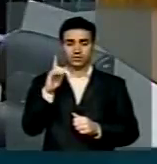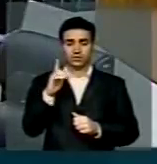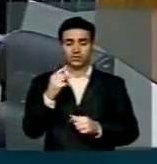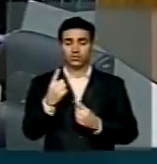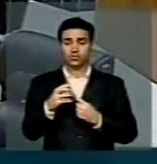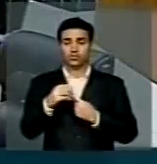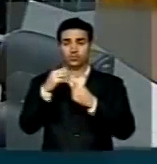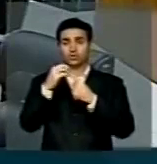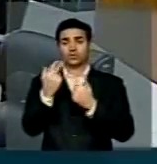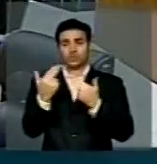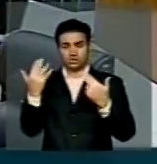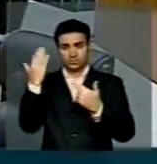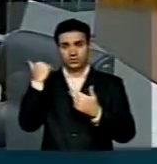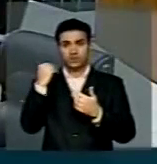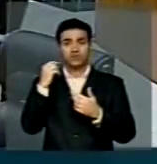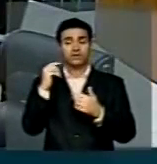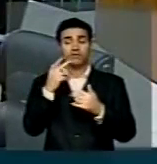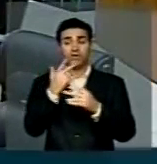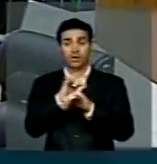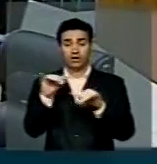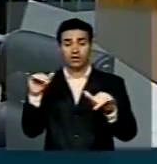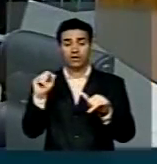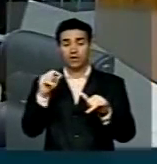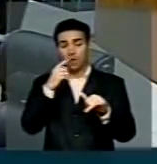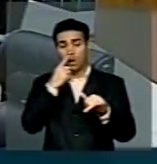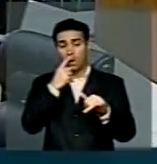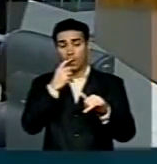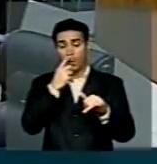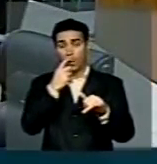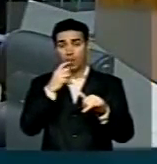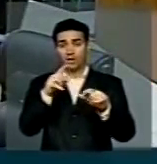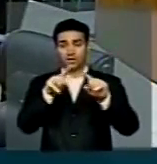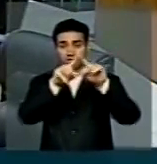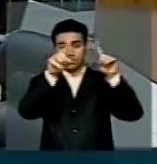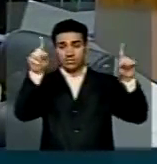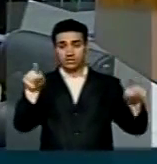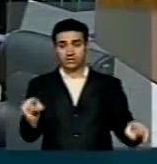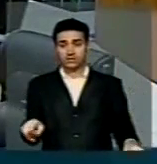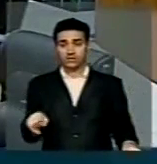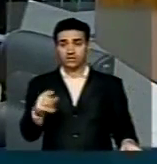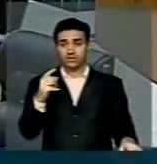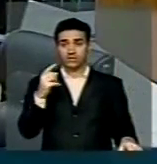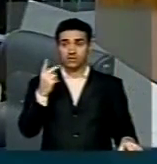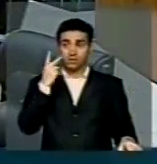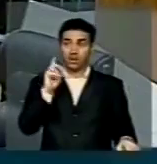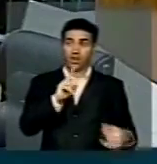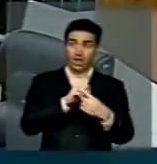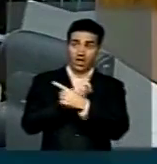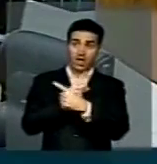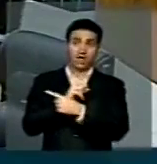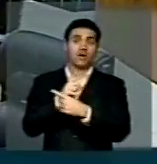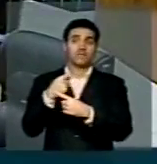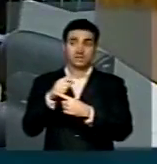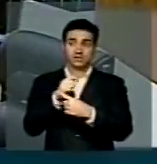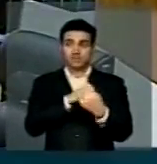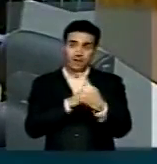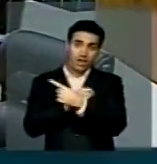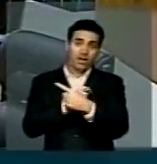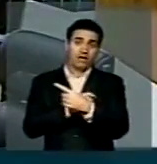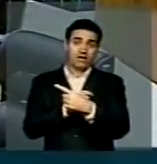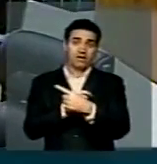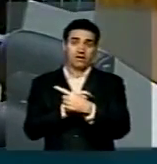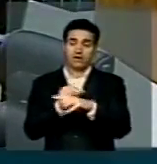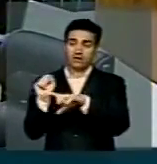coisa que eu sei para vocês, eu quero dizer o seguinte, a trave do adversário é para lá, portanto vocês ataquem para lá,